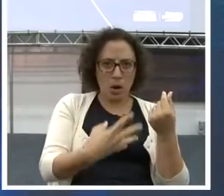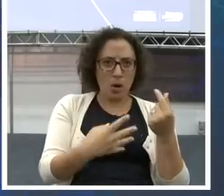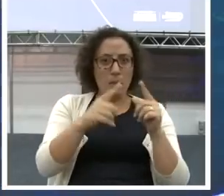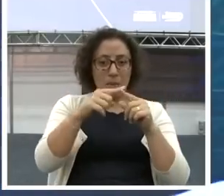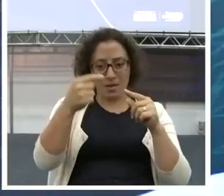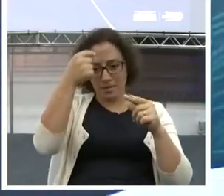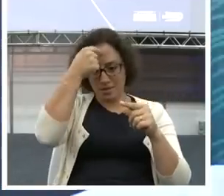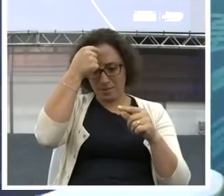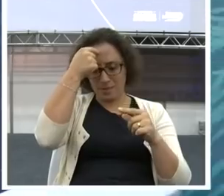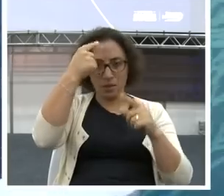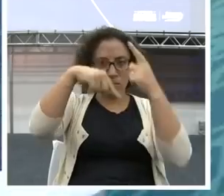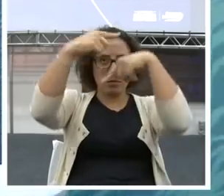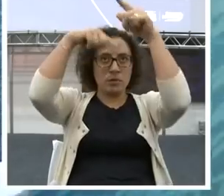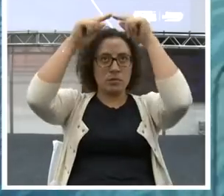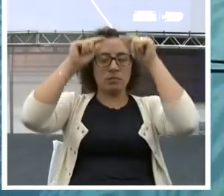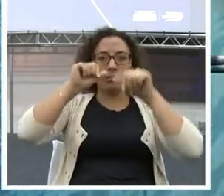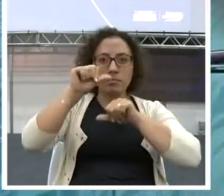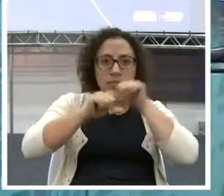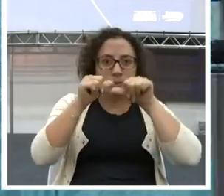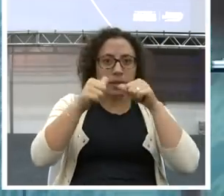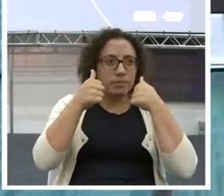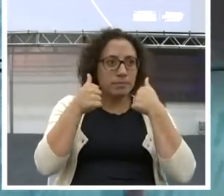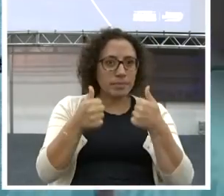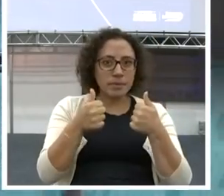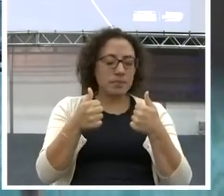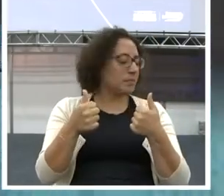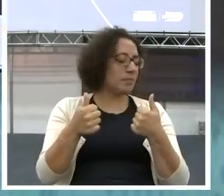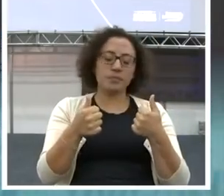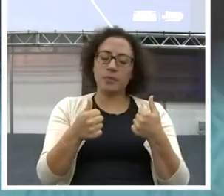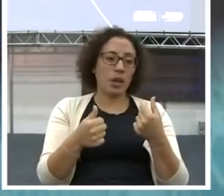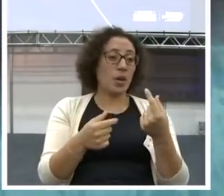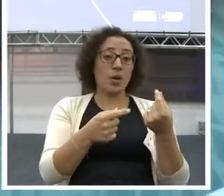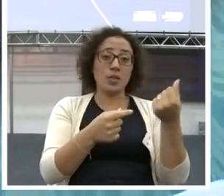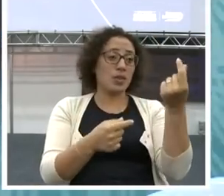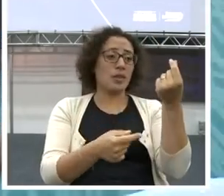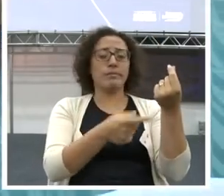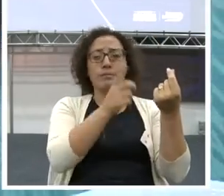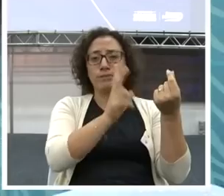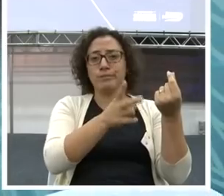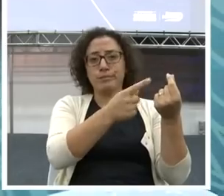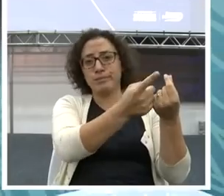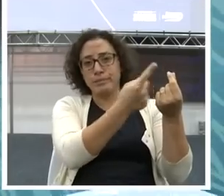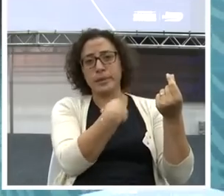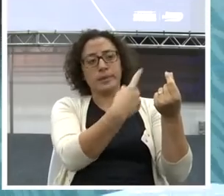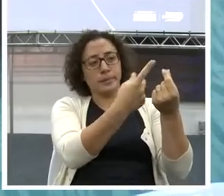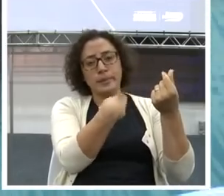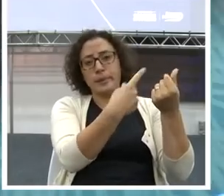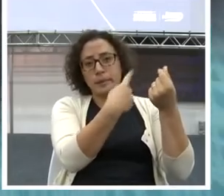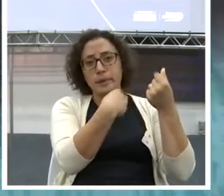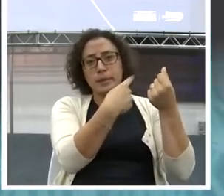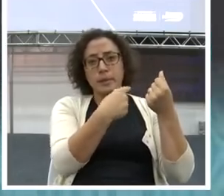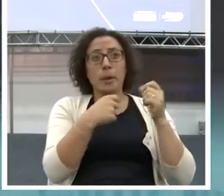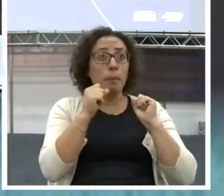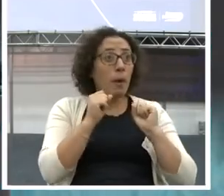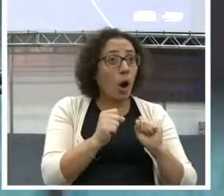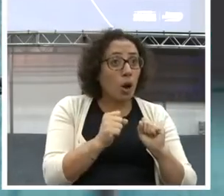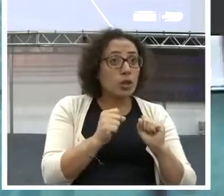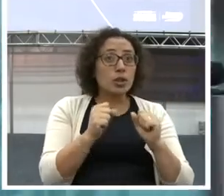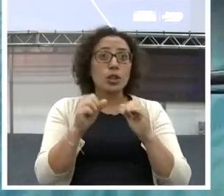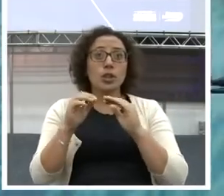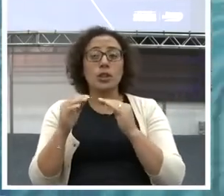mentalidade financeira, o dinheiro sempre vai governar as suas ações. É o dinheiro que vai escolher onde seu filho vai estudar.